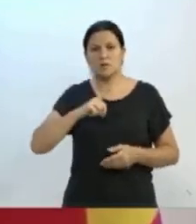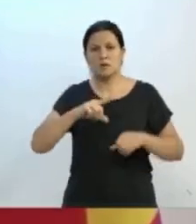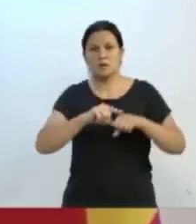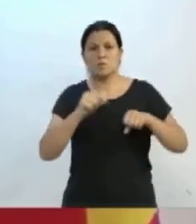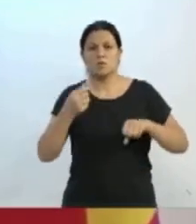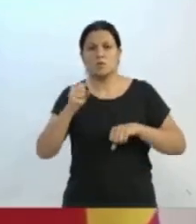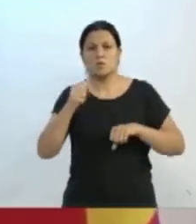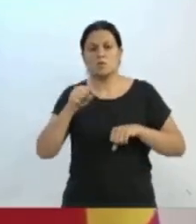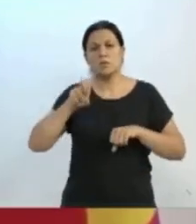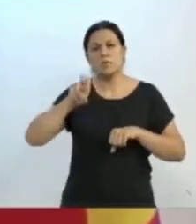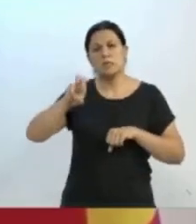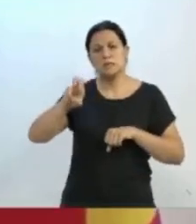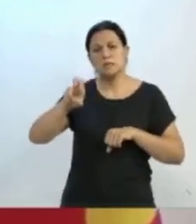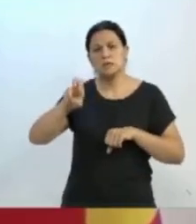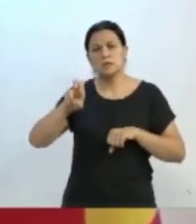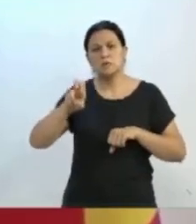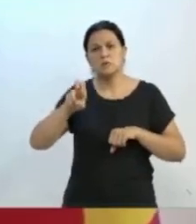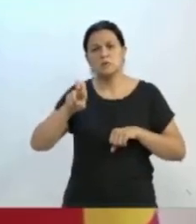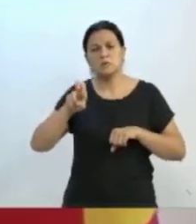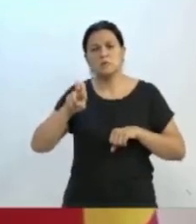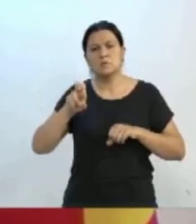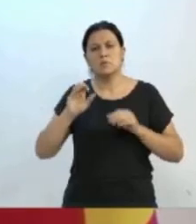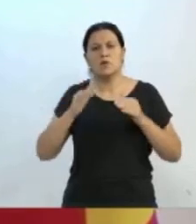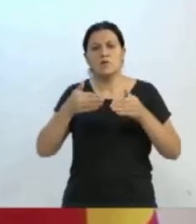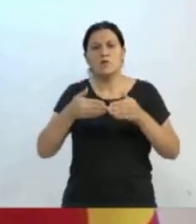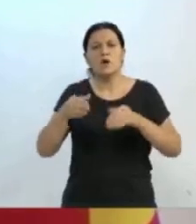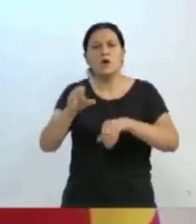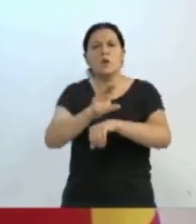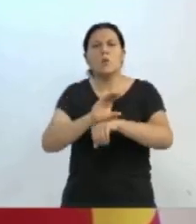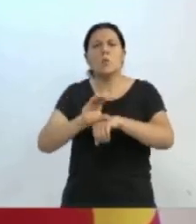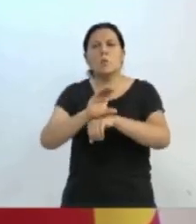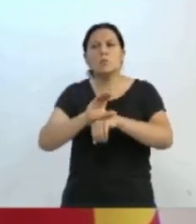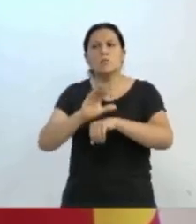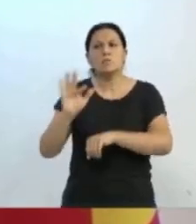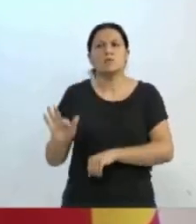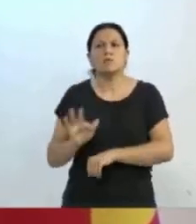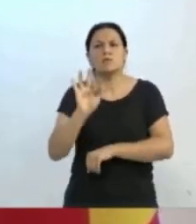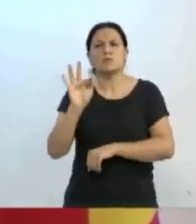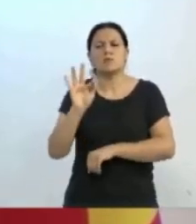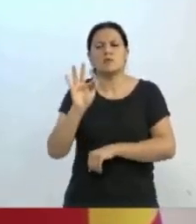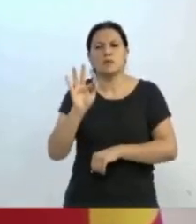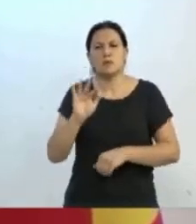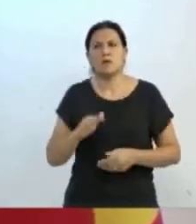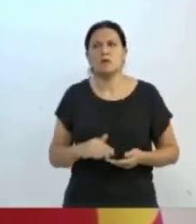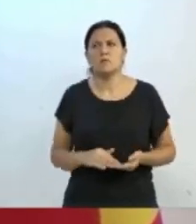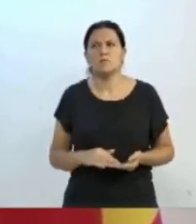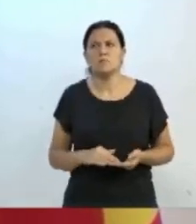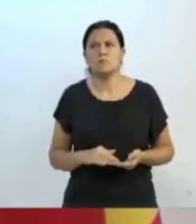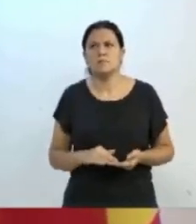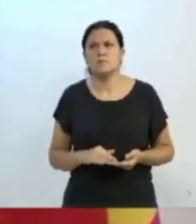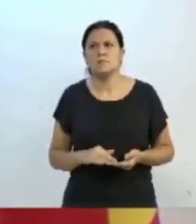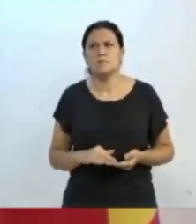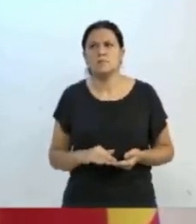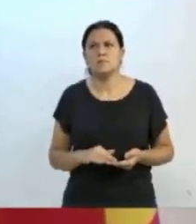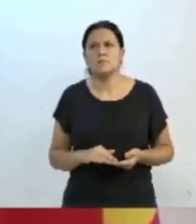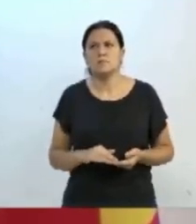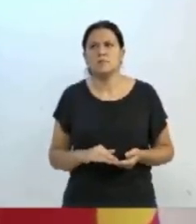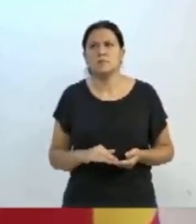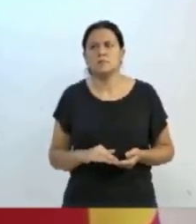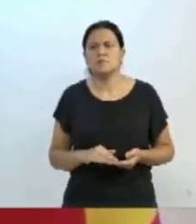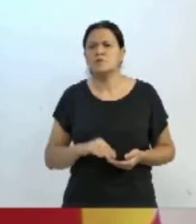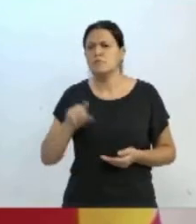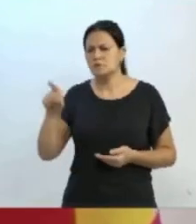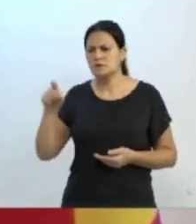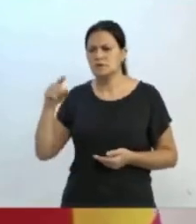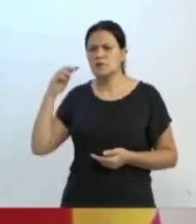Segundo a Constituição Federal, o vereador Tuca, a vossa excelência, que é um operador do direito, sabe muito bem do que eu estou